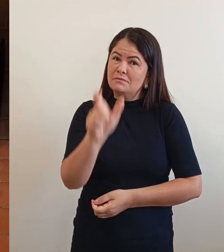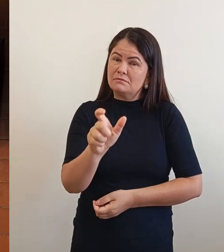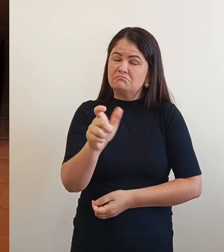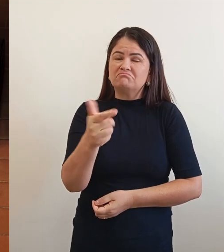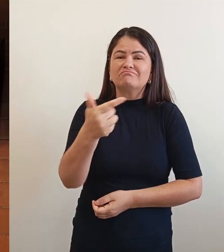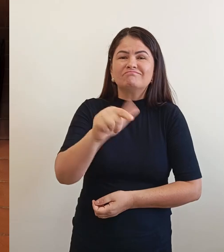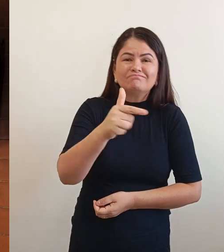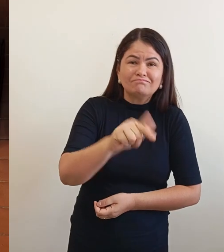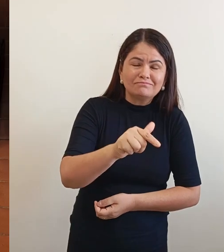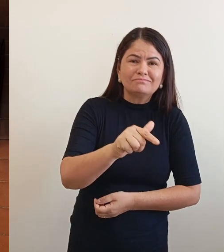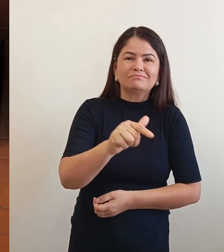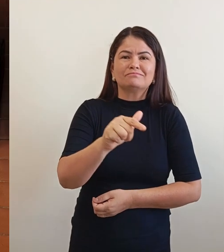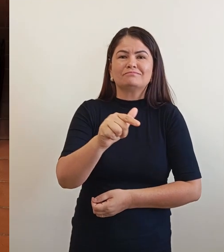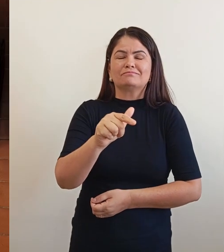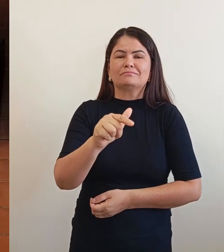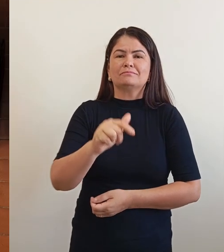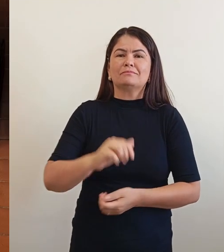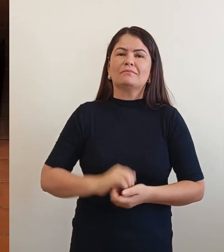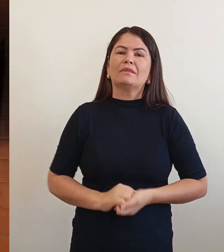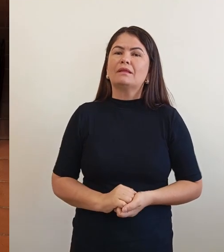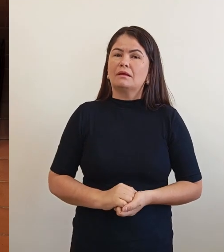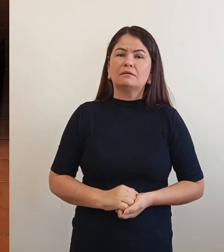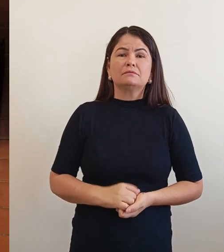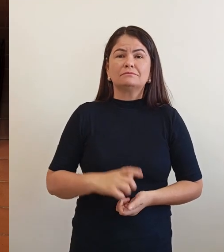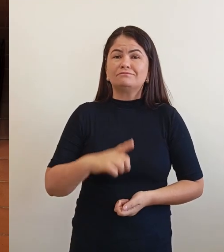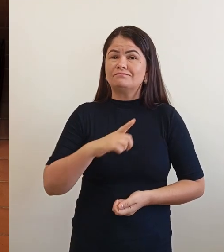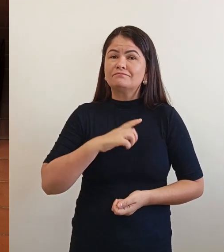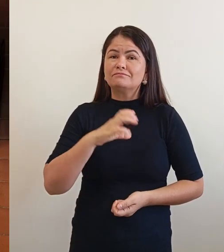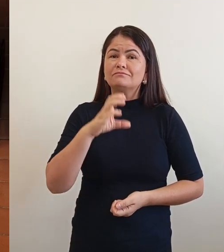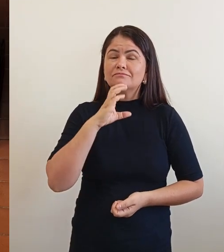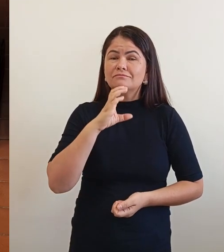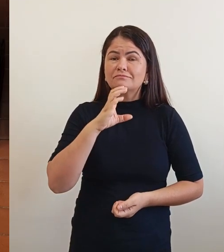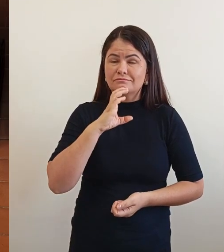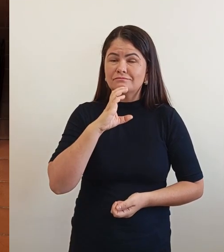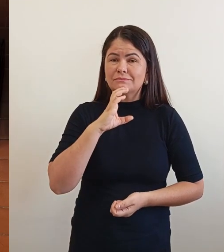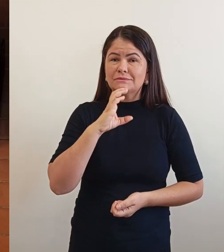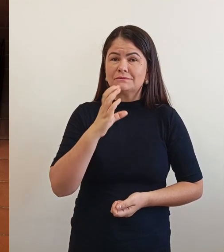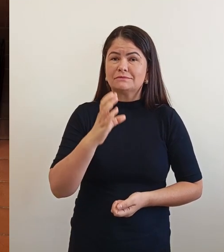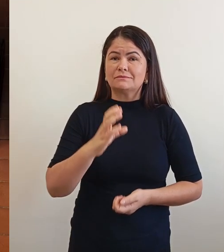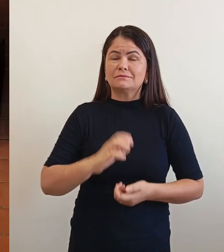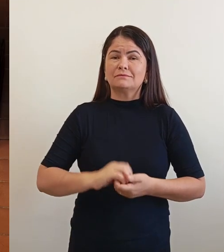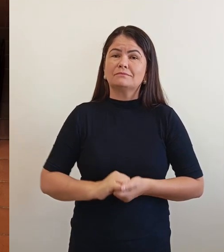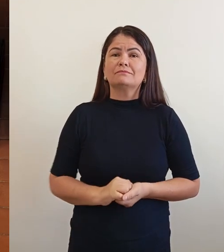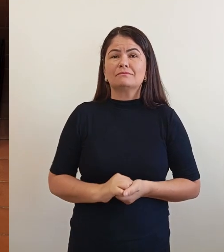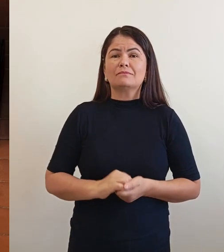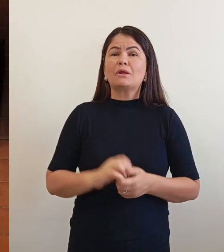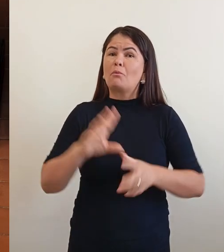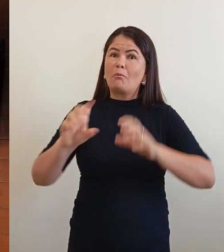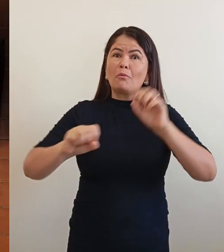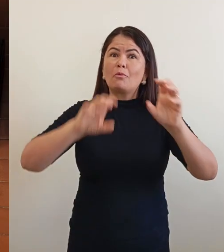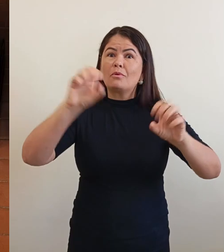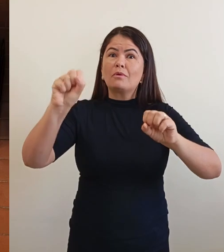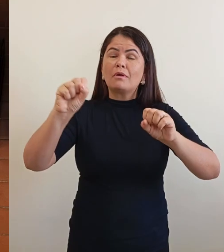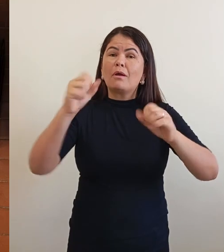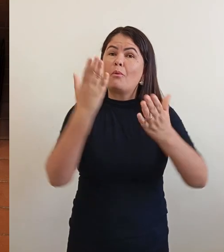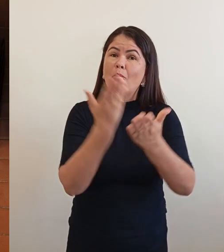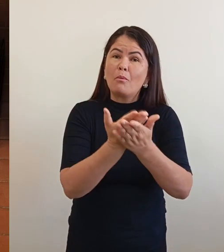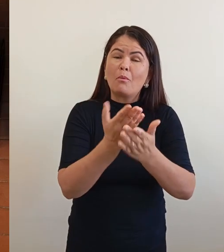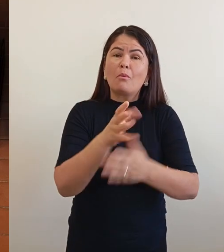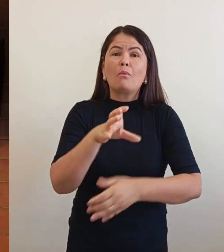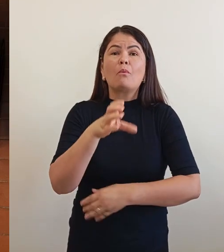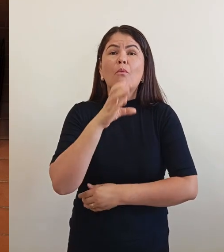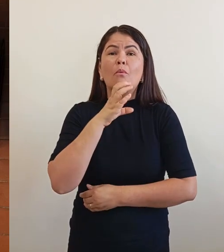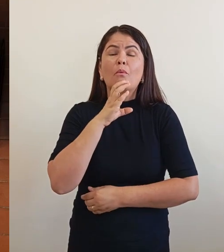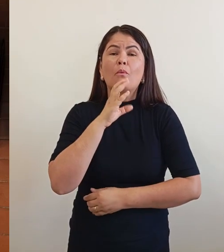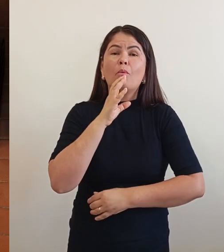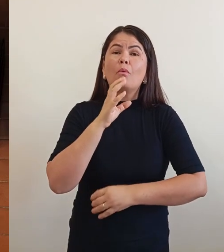de buscar o conhecimento. Igual vocês estão aqui. Buscando o conhecimento e preparando